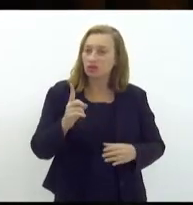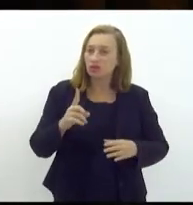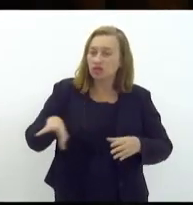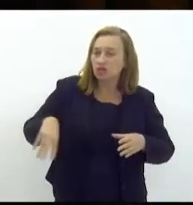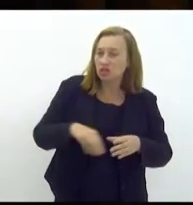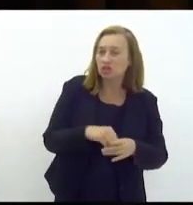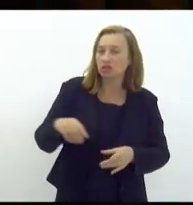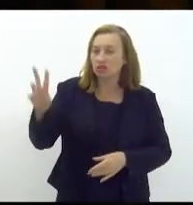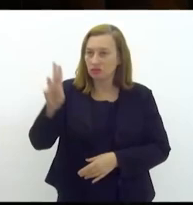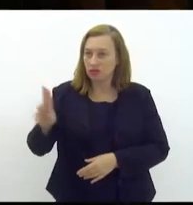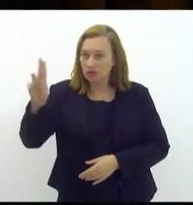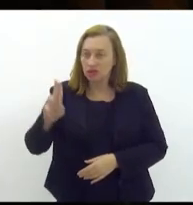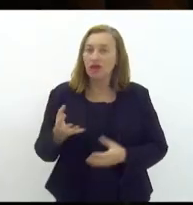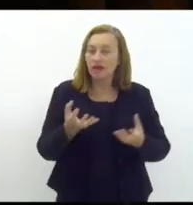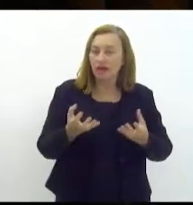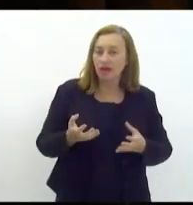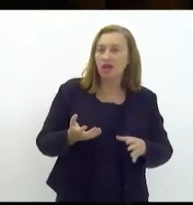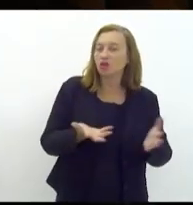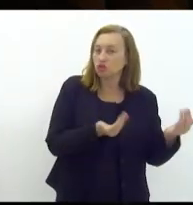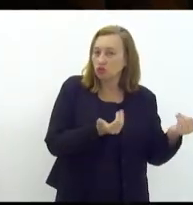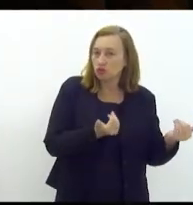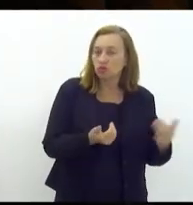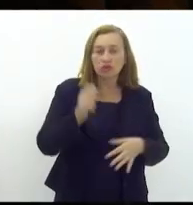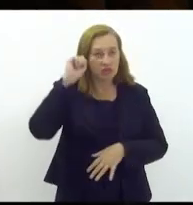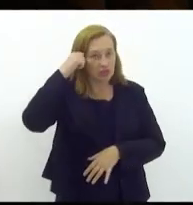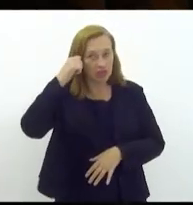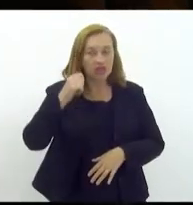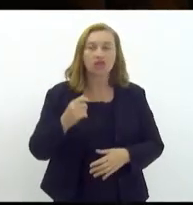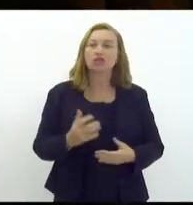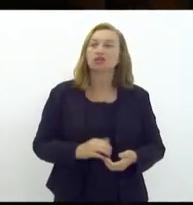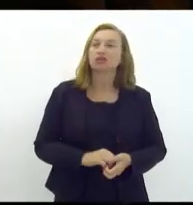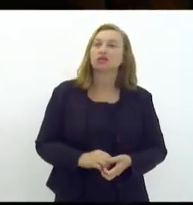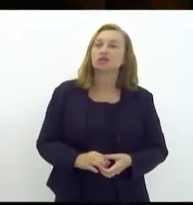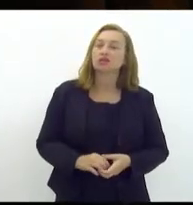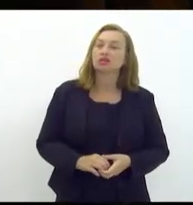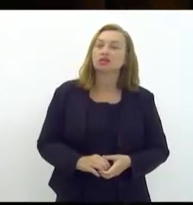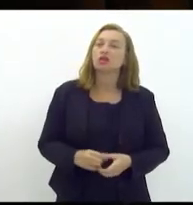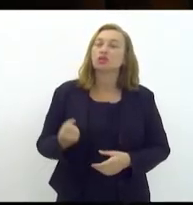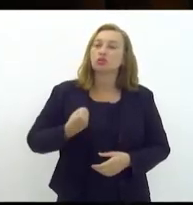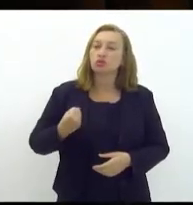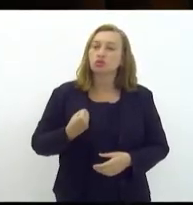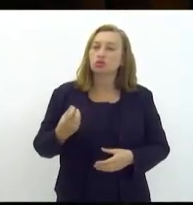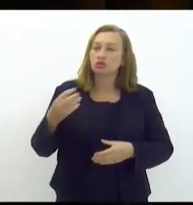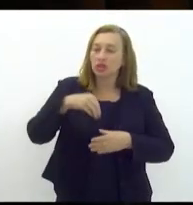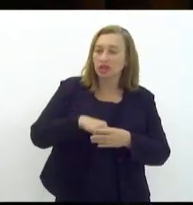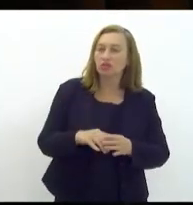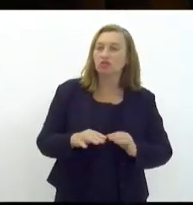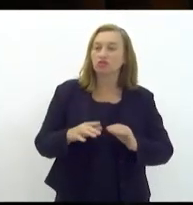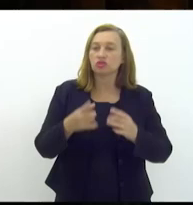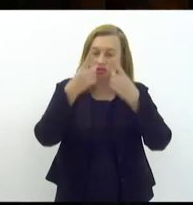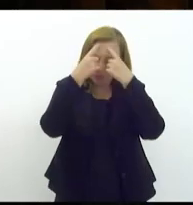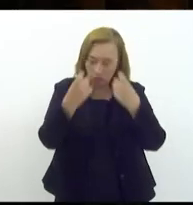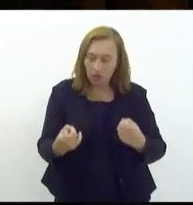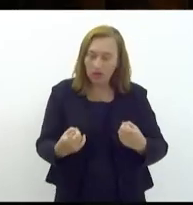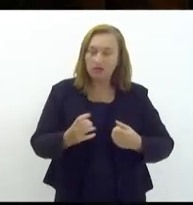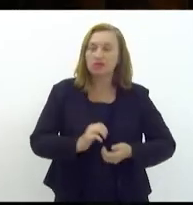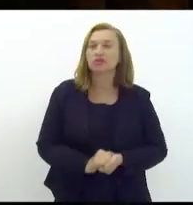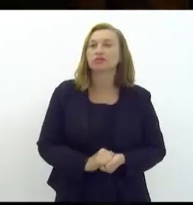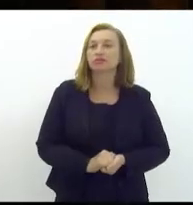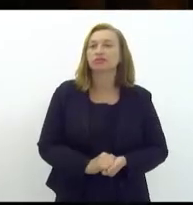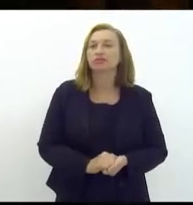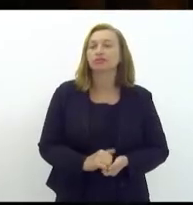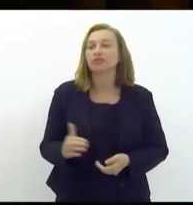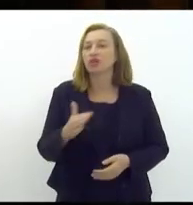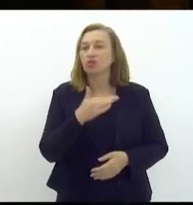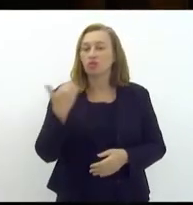universidades quer que a nossa juventude negra esteja nos índices de violência que tem exterminado a